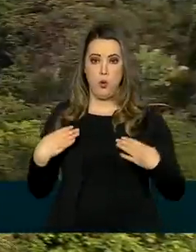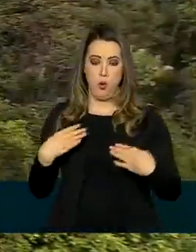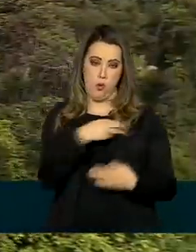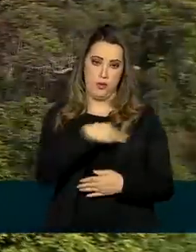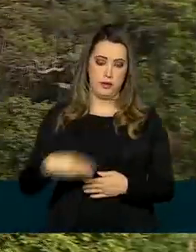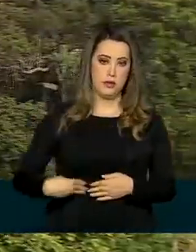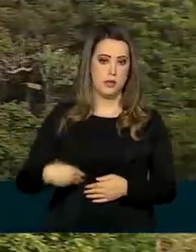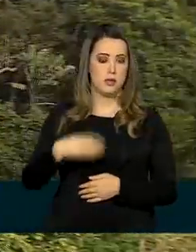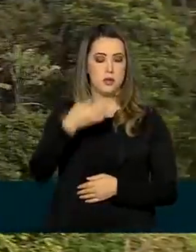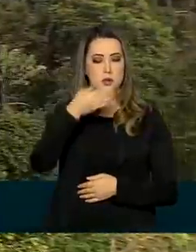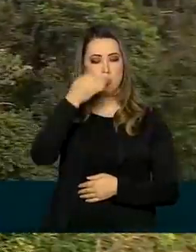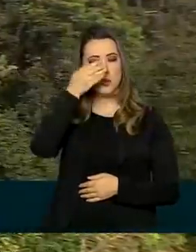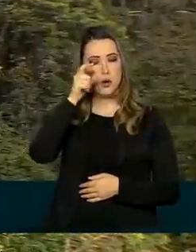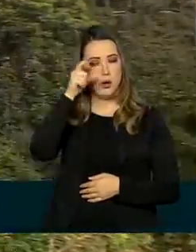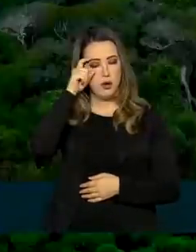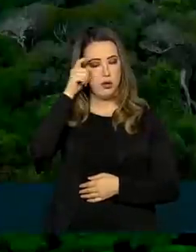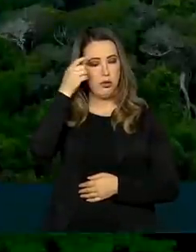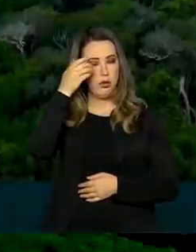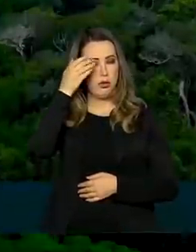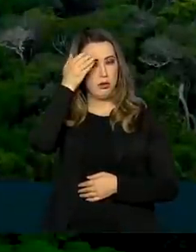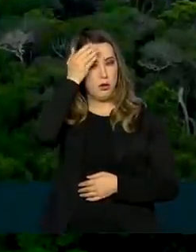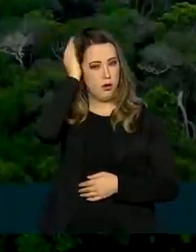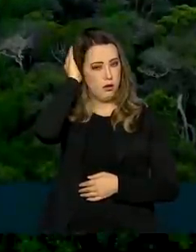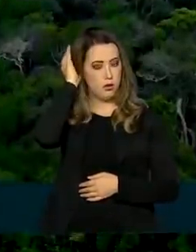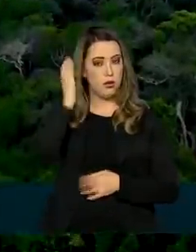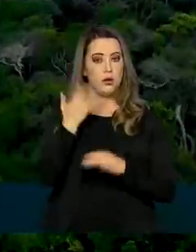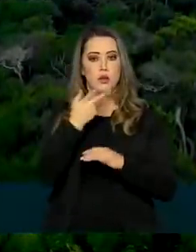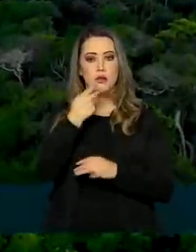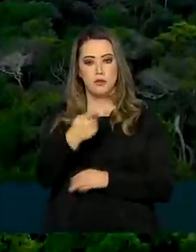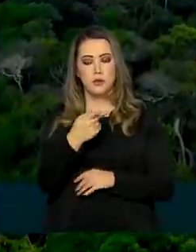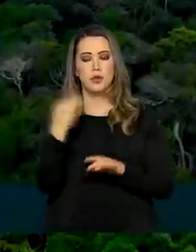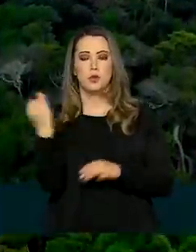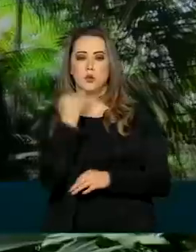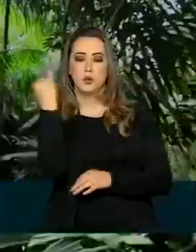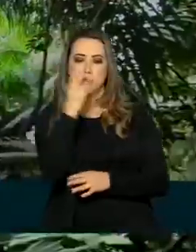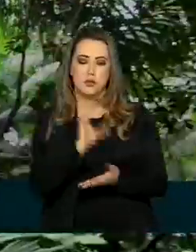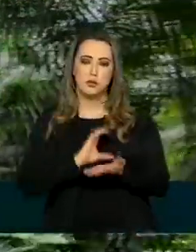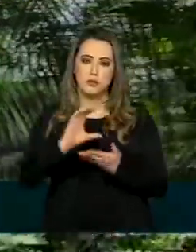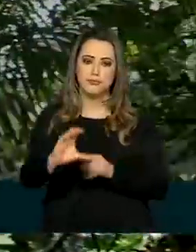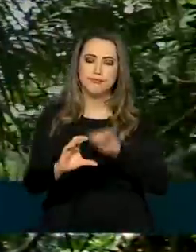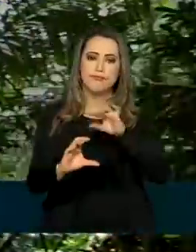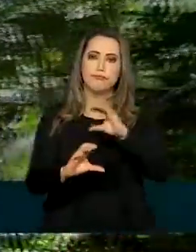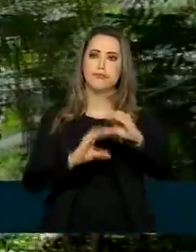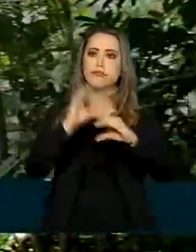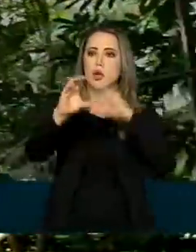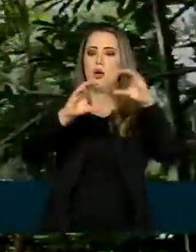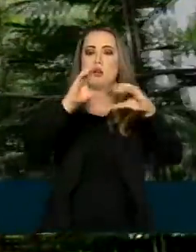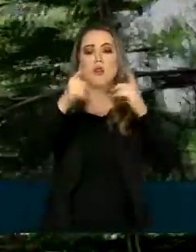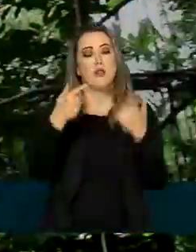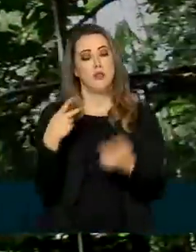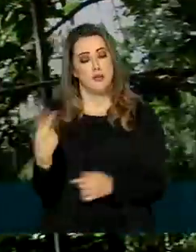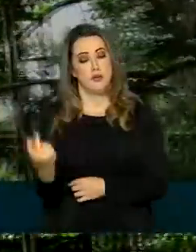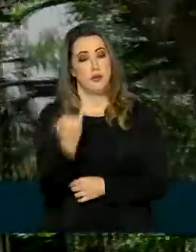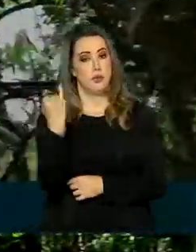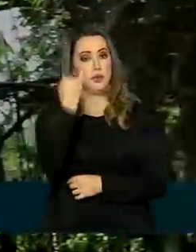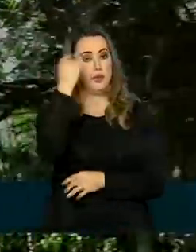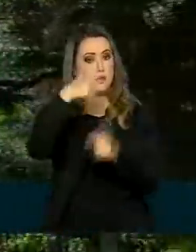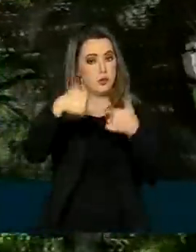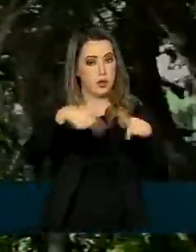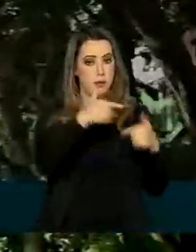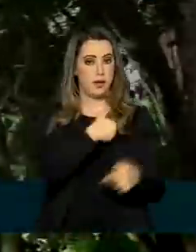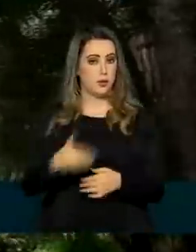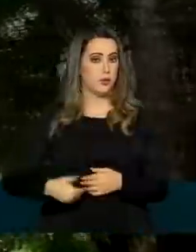uma agenda de crescimento verde para a Amazônia com oportunidades de investimentos. Ele indicou ações tomadas pelo governo federal,